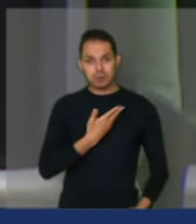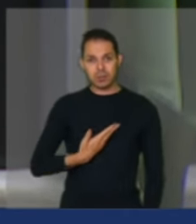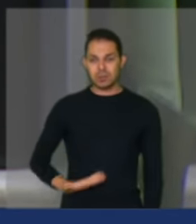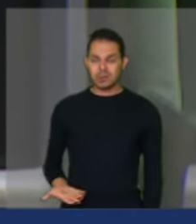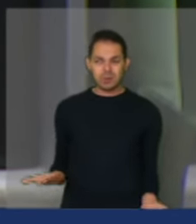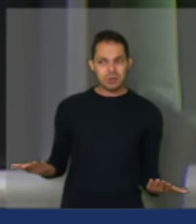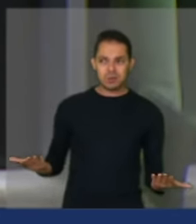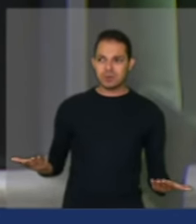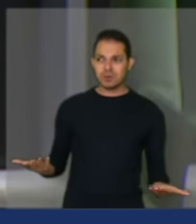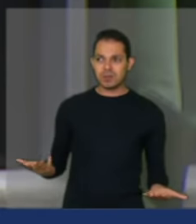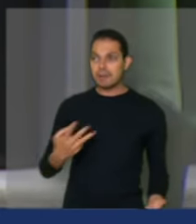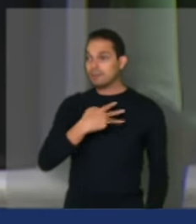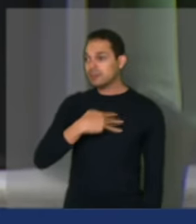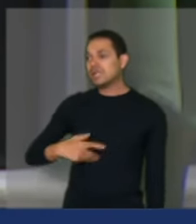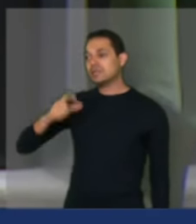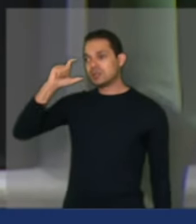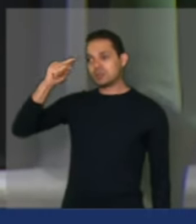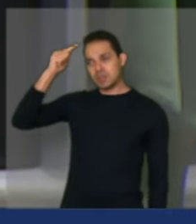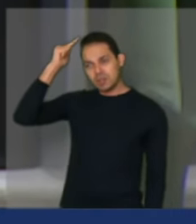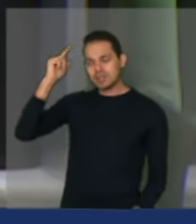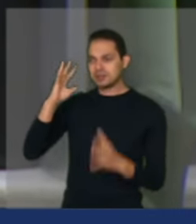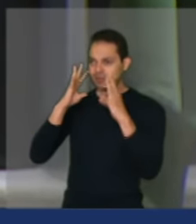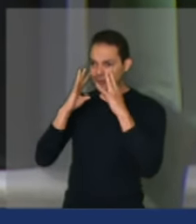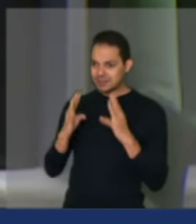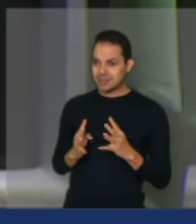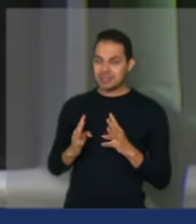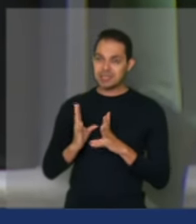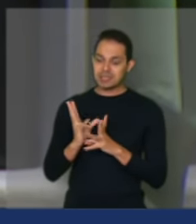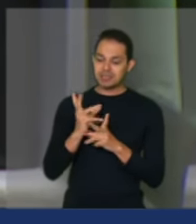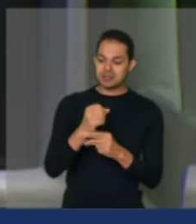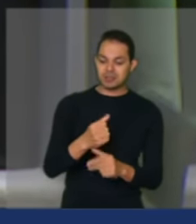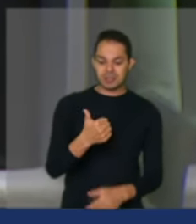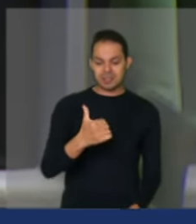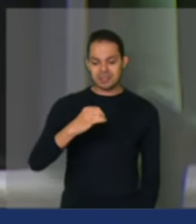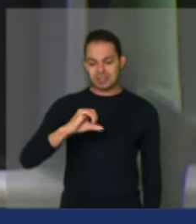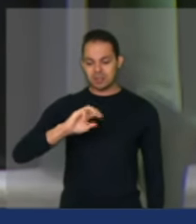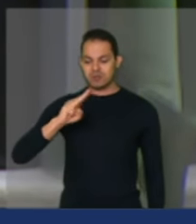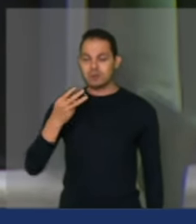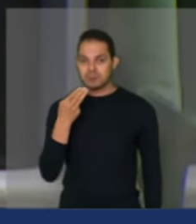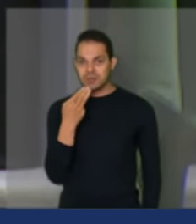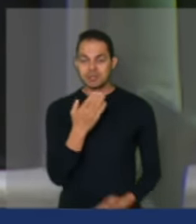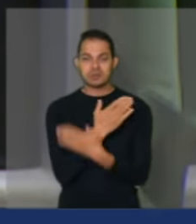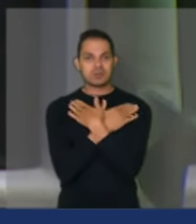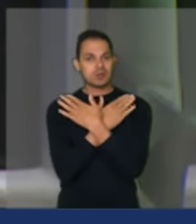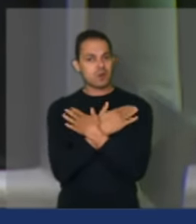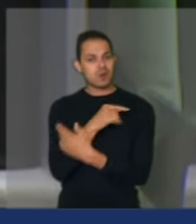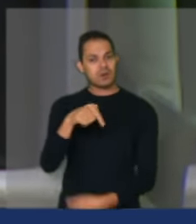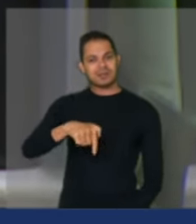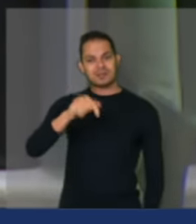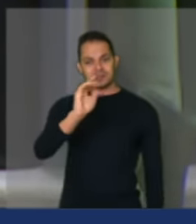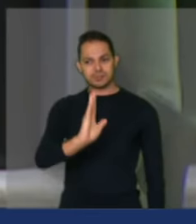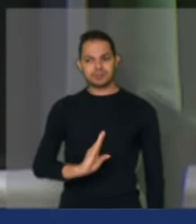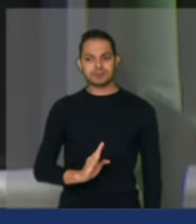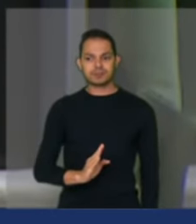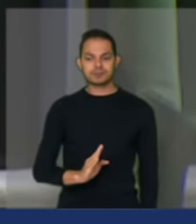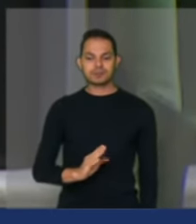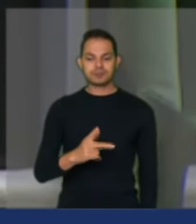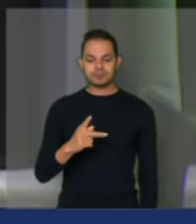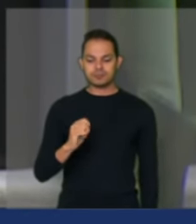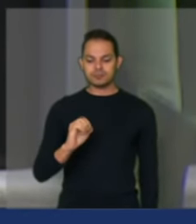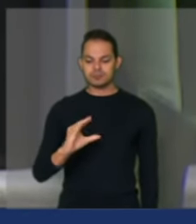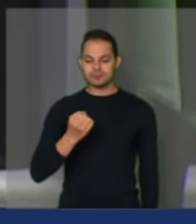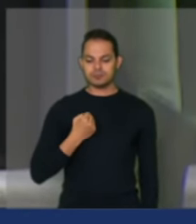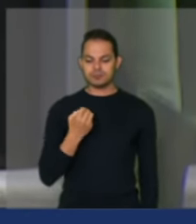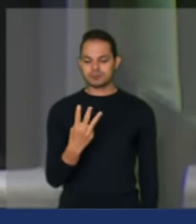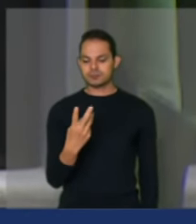Senhor ministro Paulo Guedes, são 19 milhões de desempregados no Brasil. A PEC 32